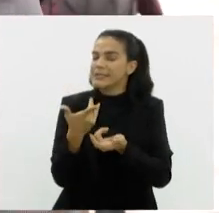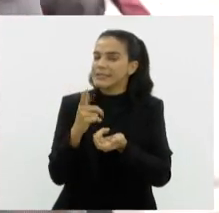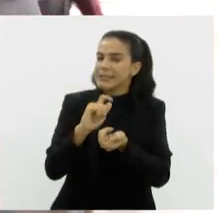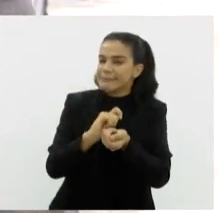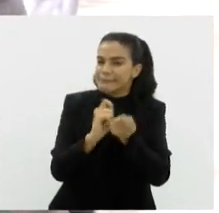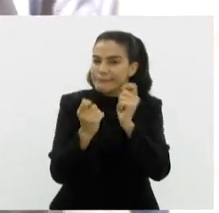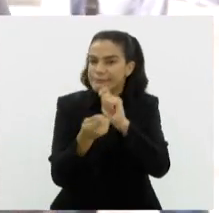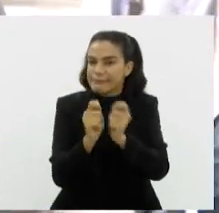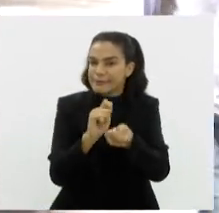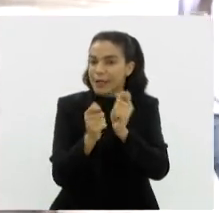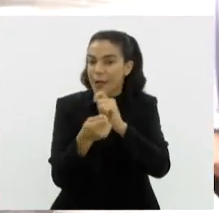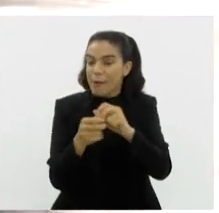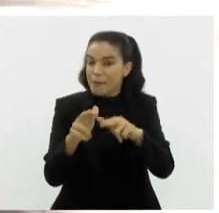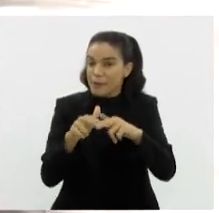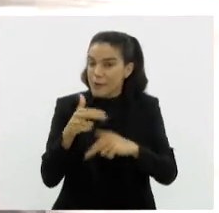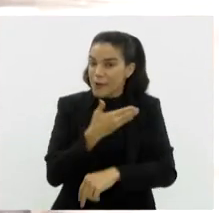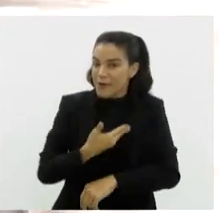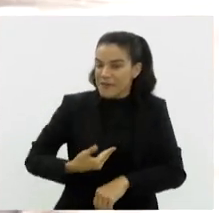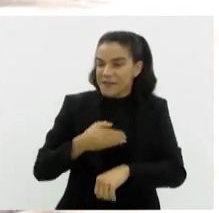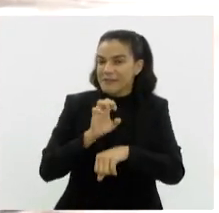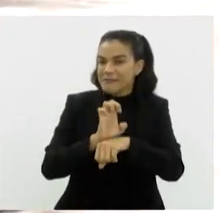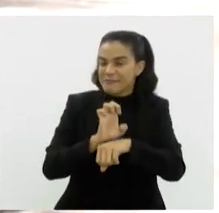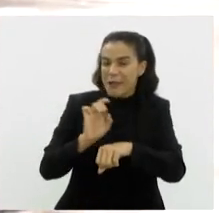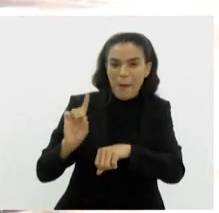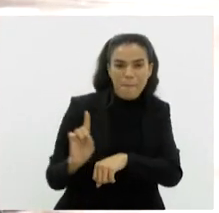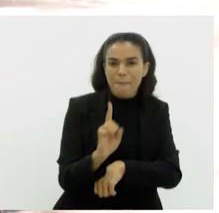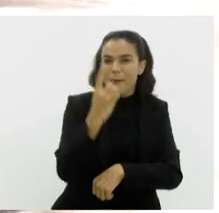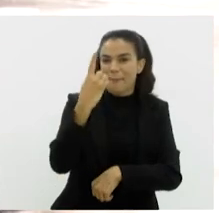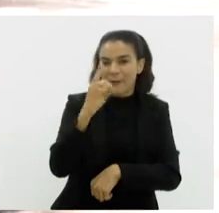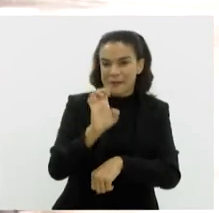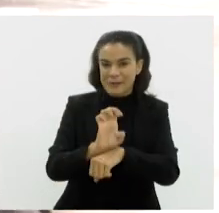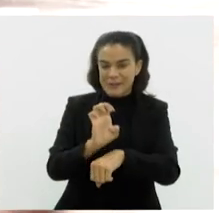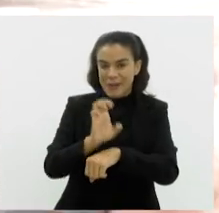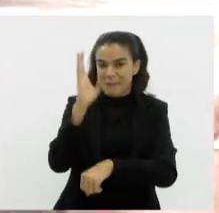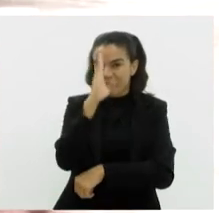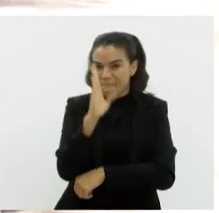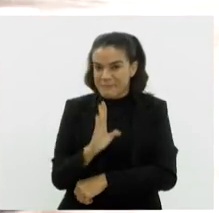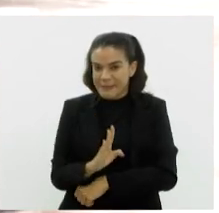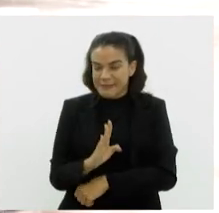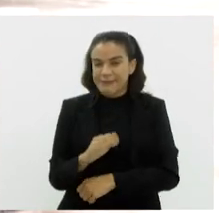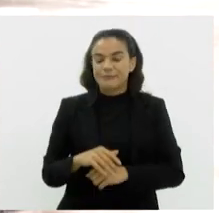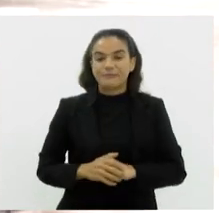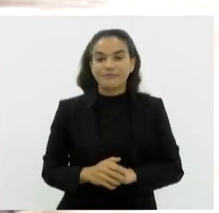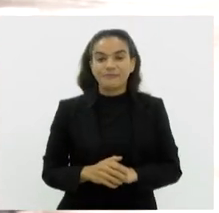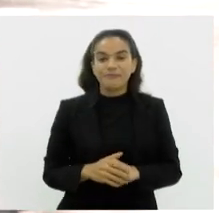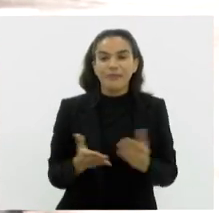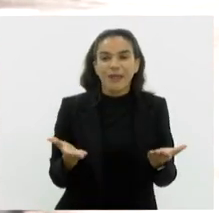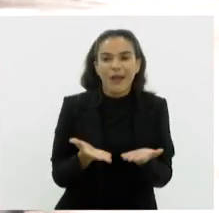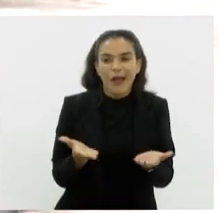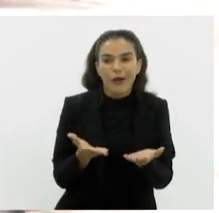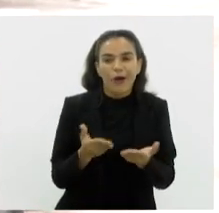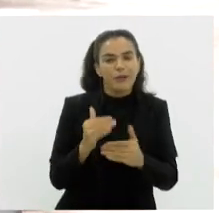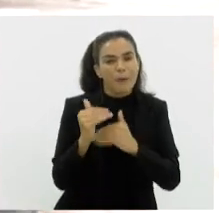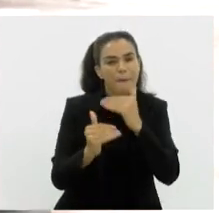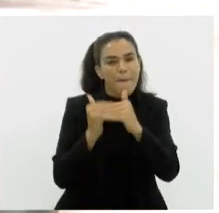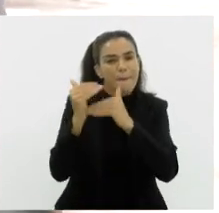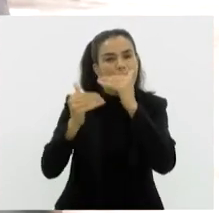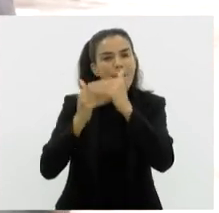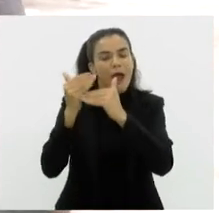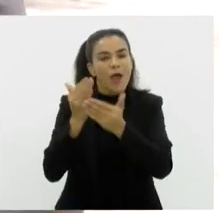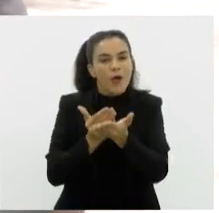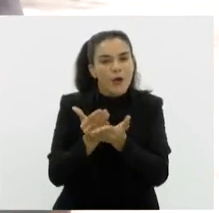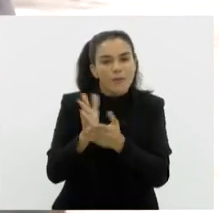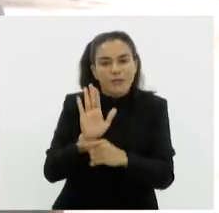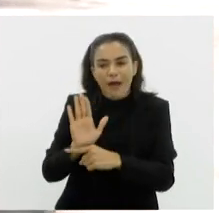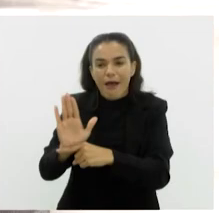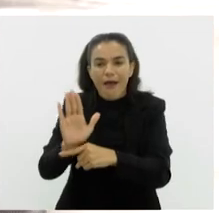E, com isso, o governo do Estado vem sendo pioneiro no Brasil nesse serviço Fígital. A gente agora avança também para começar a